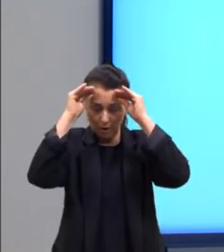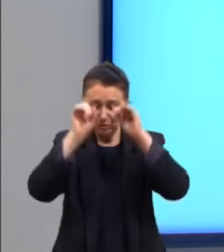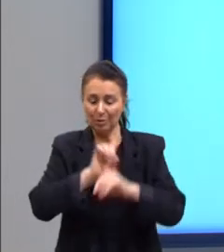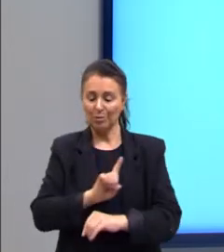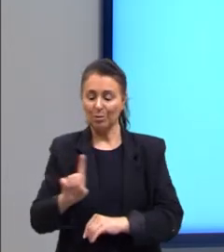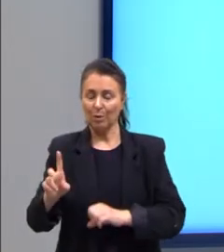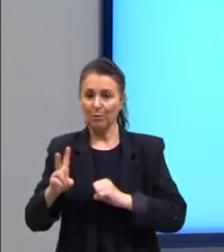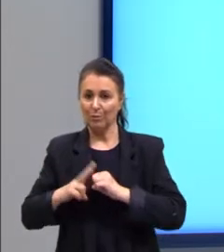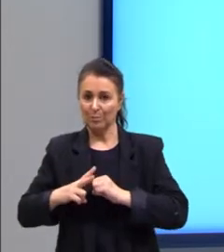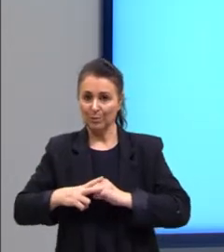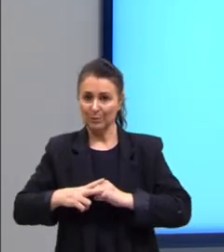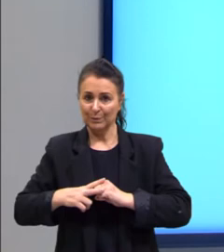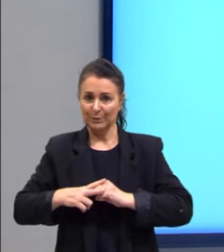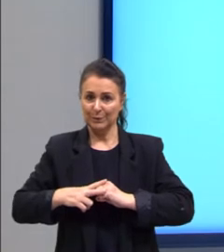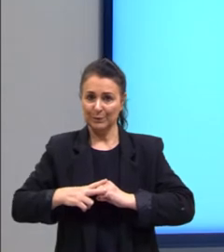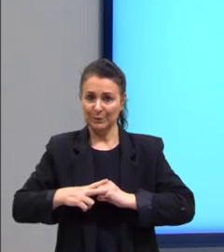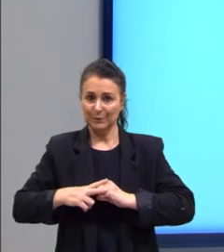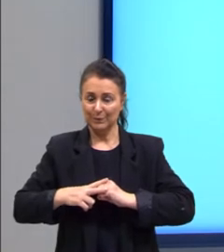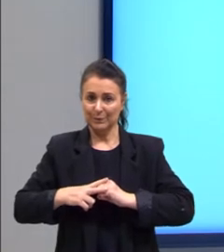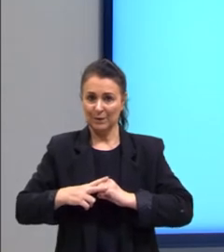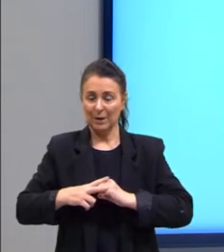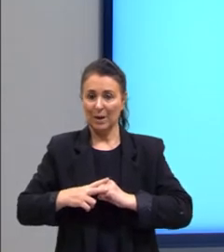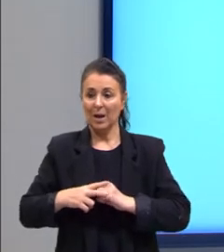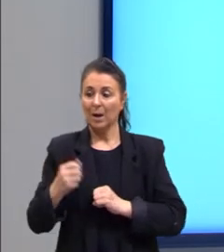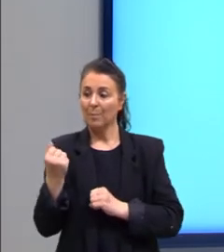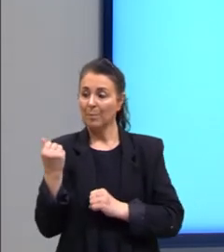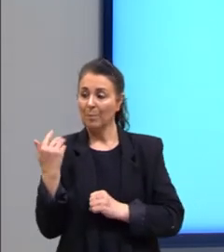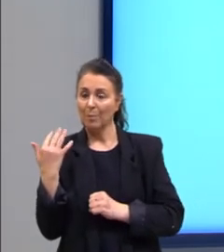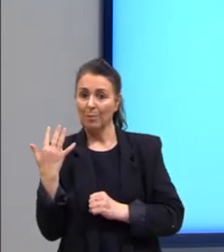a mão.